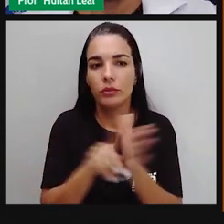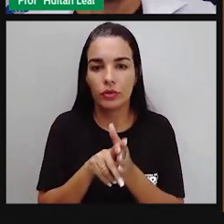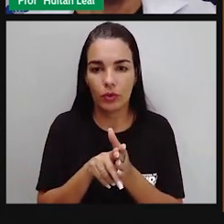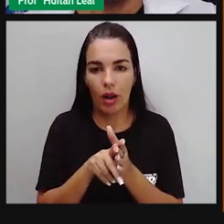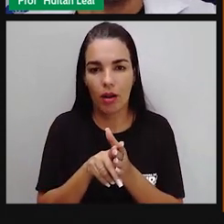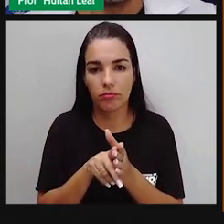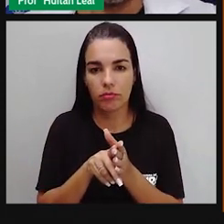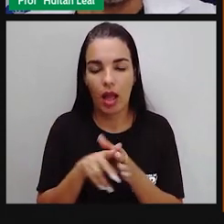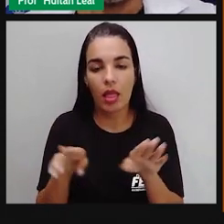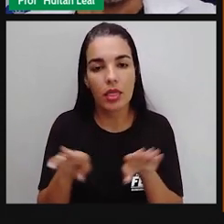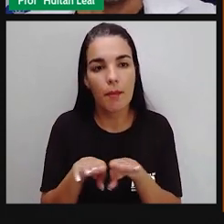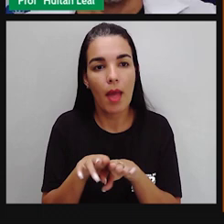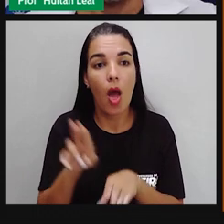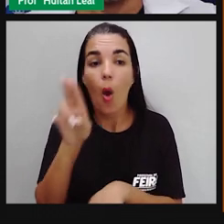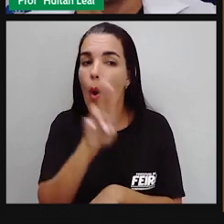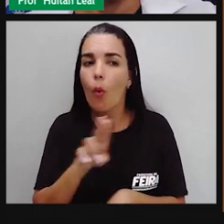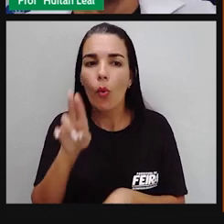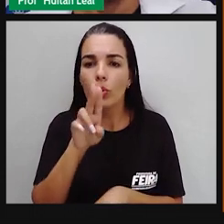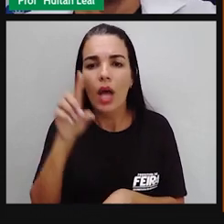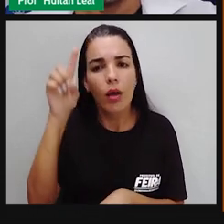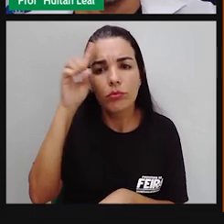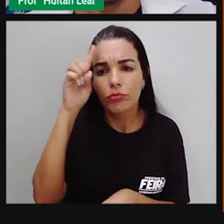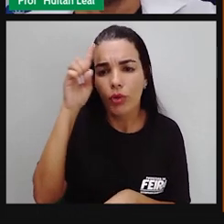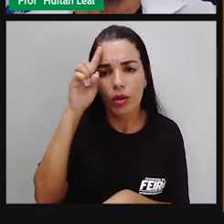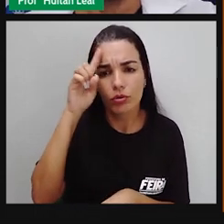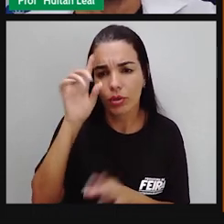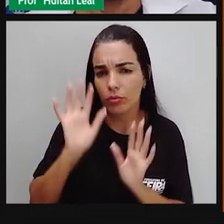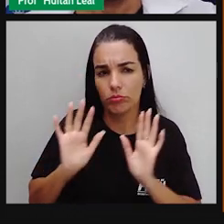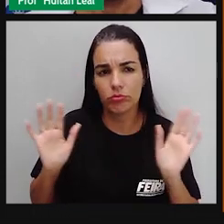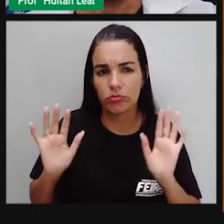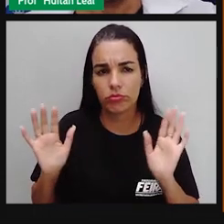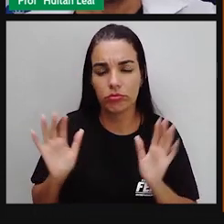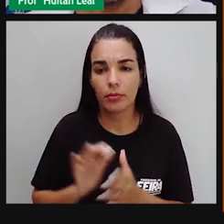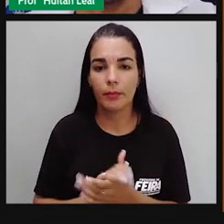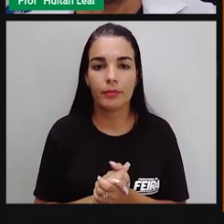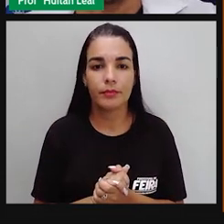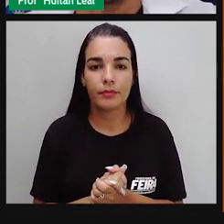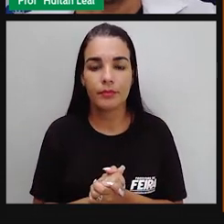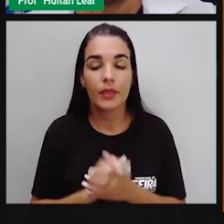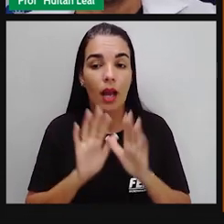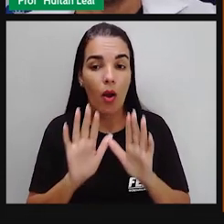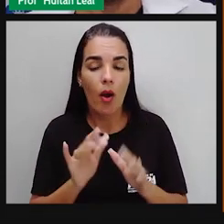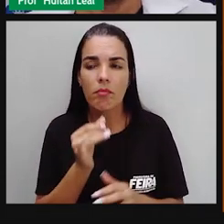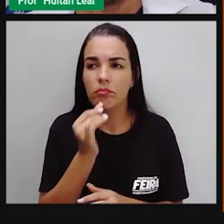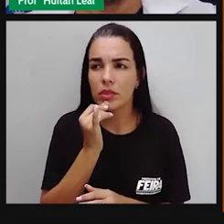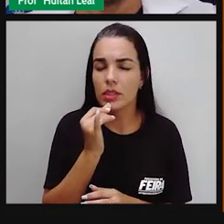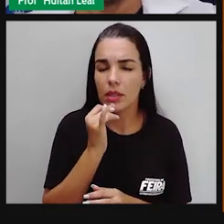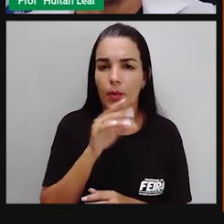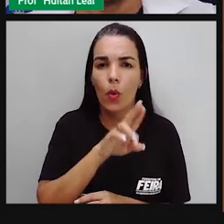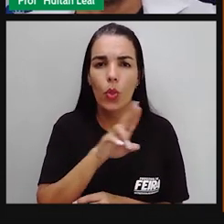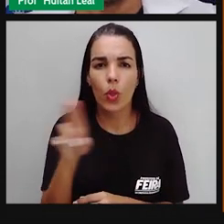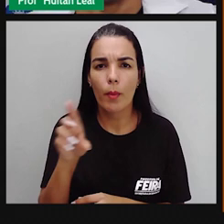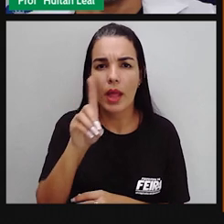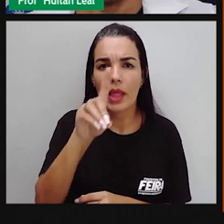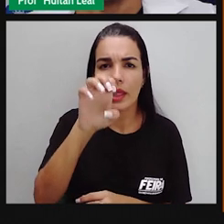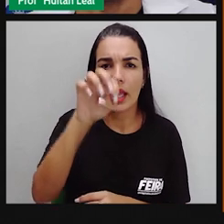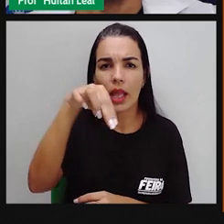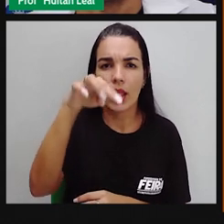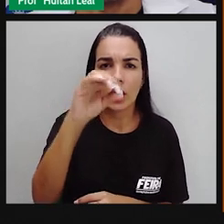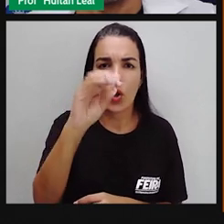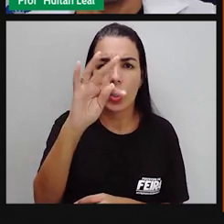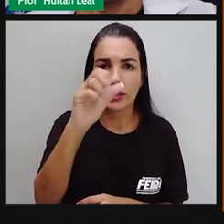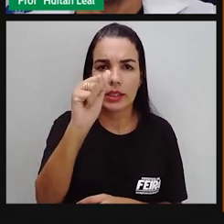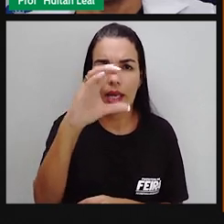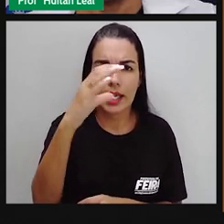utilizamos no dia a dia. Então, para dar uma ideia de denotação e conotação,